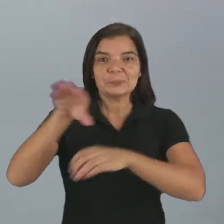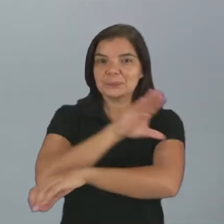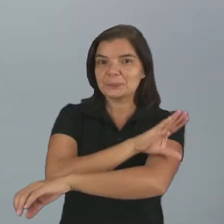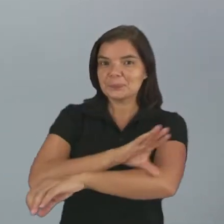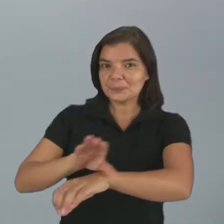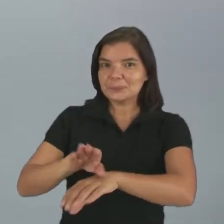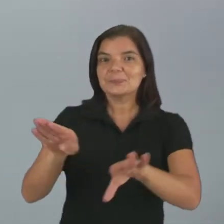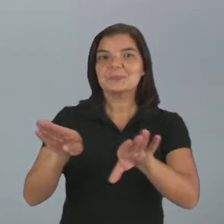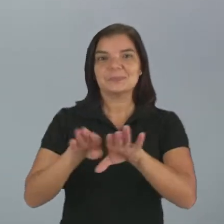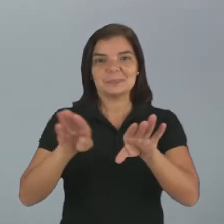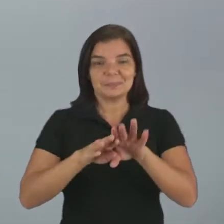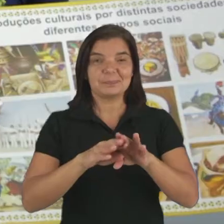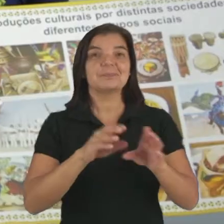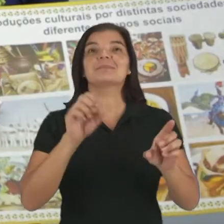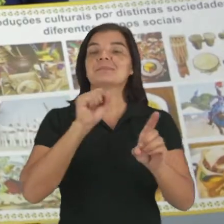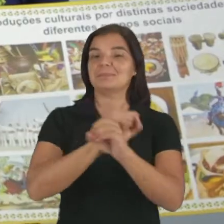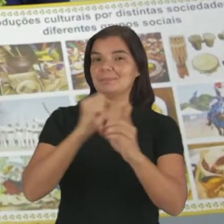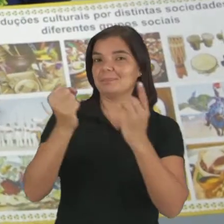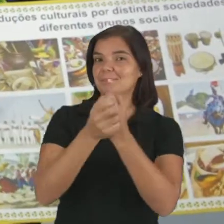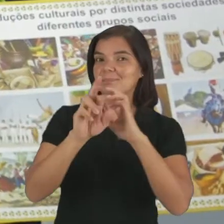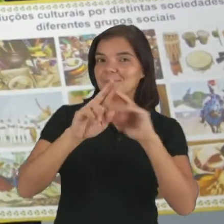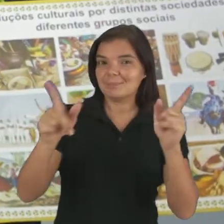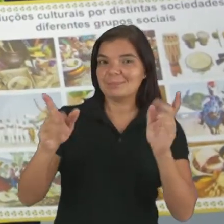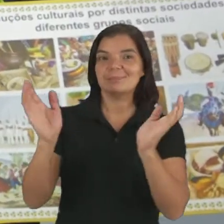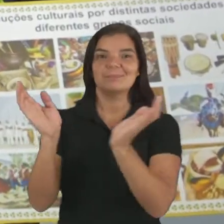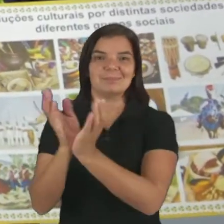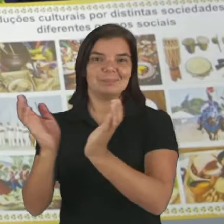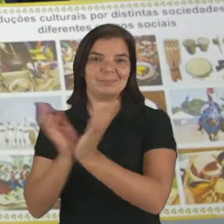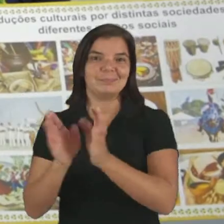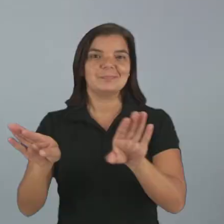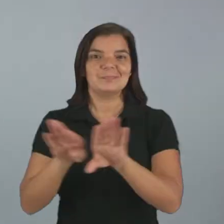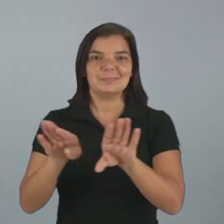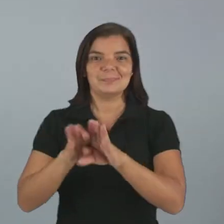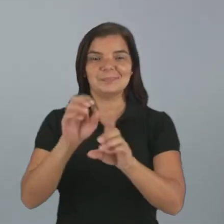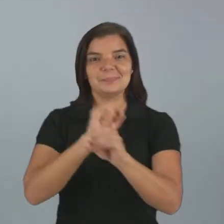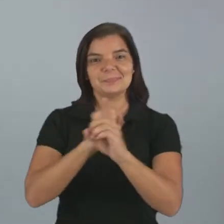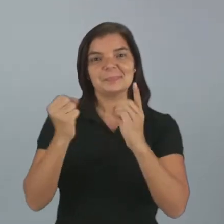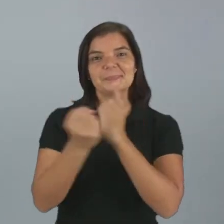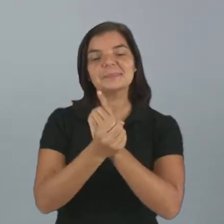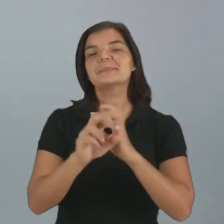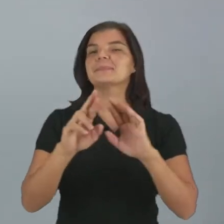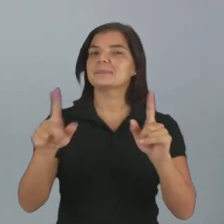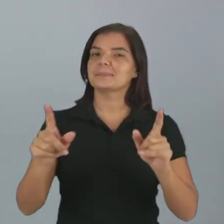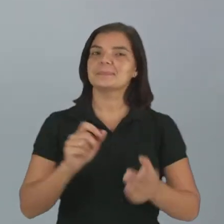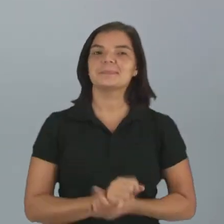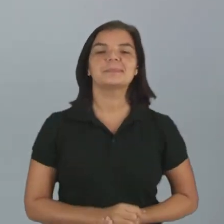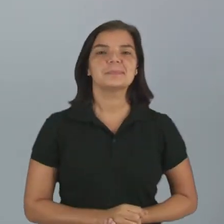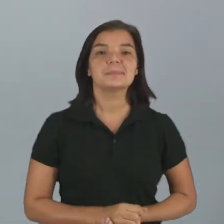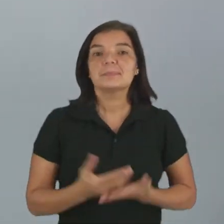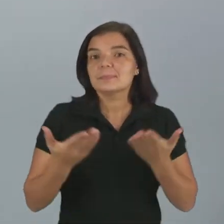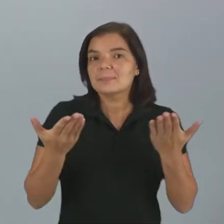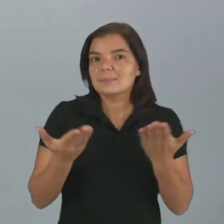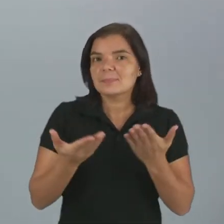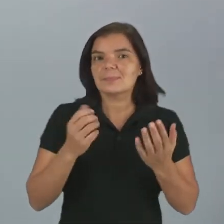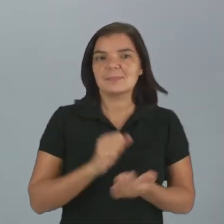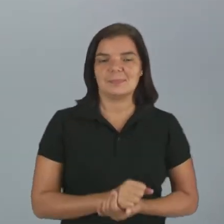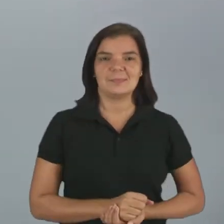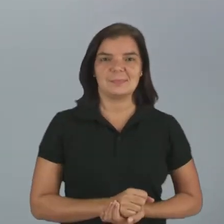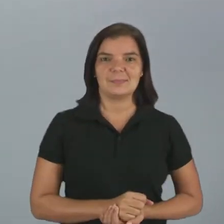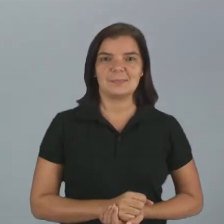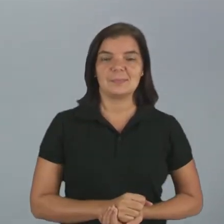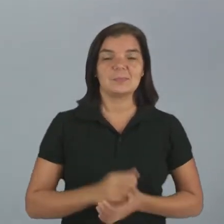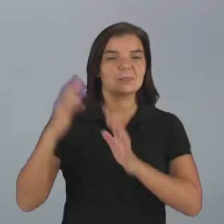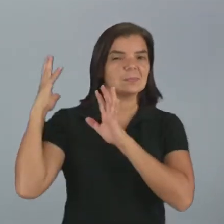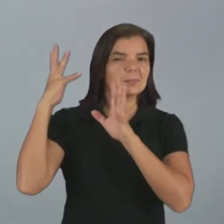culturais por distintas sociedades e diferentes grupos sociais, isso mesmo. E agora nós vamos